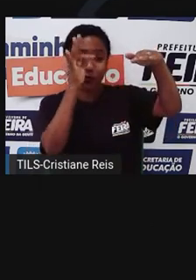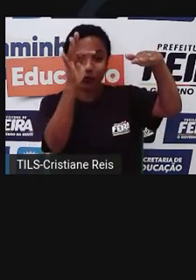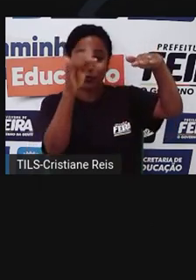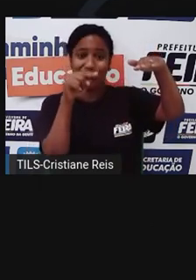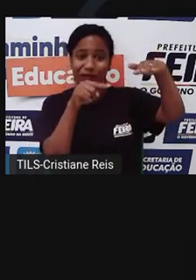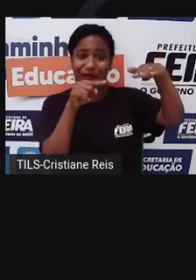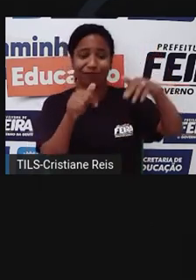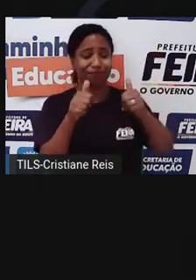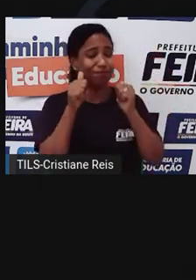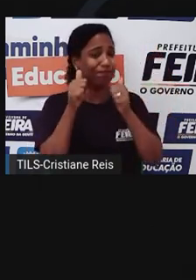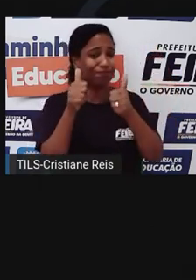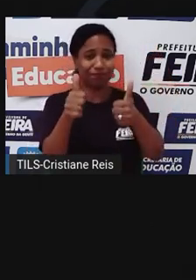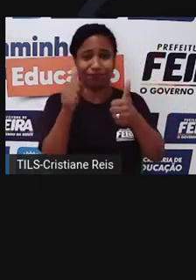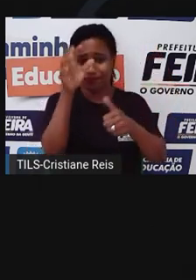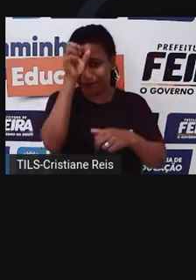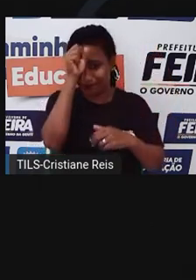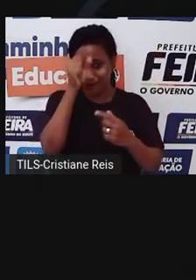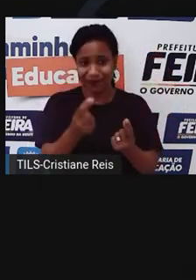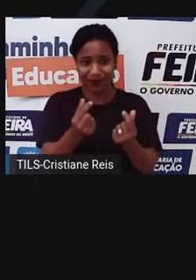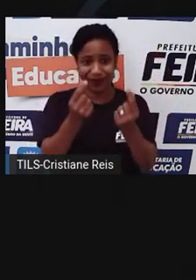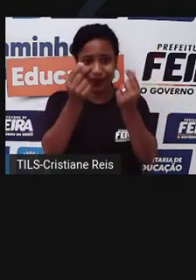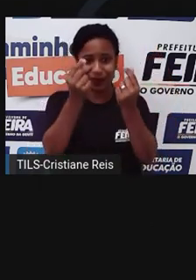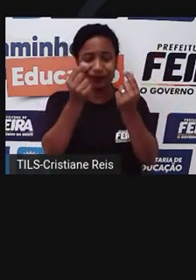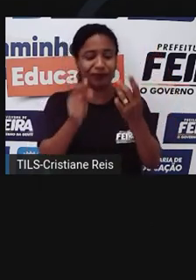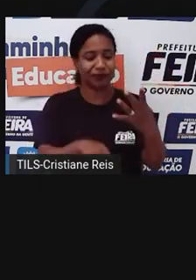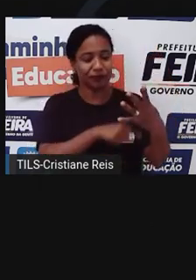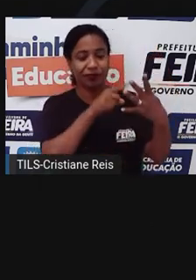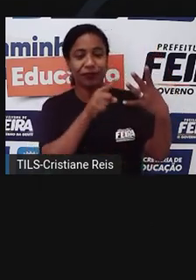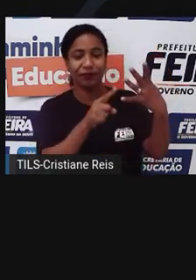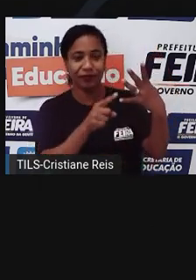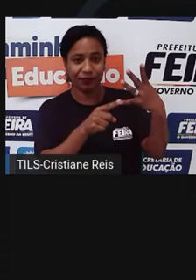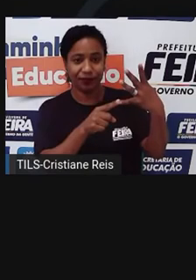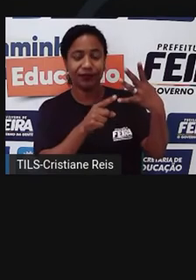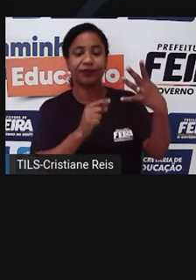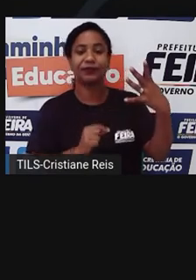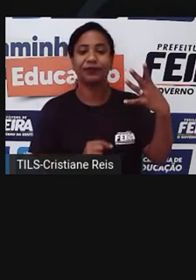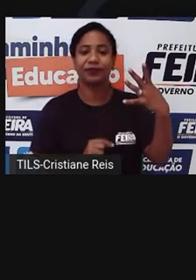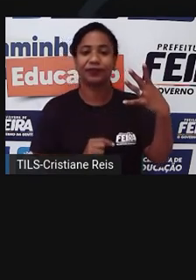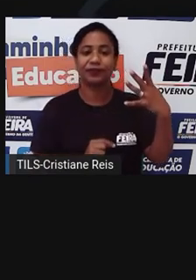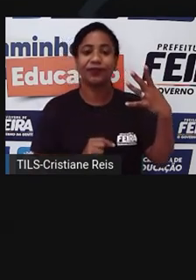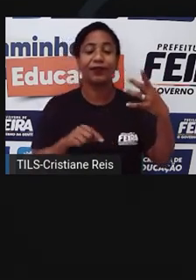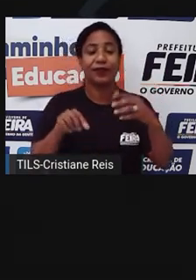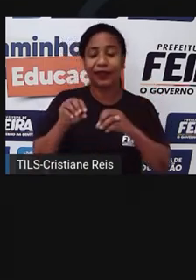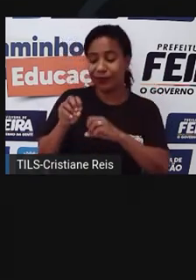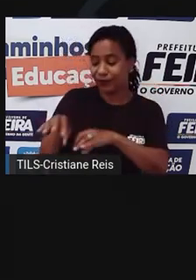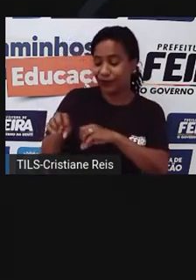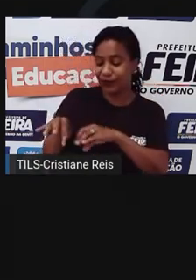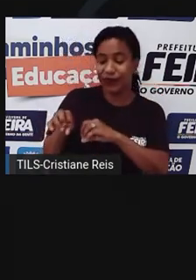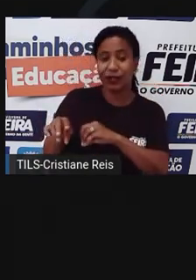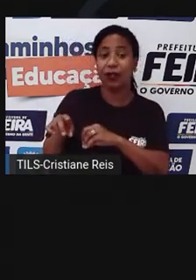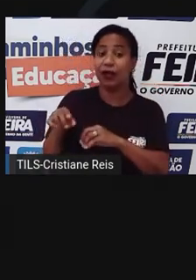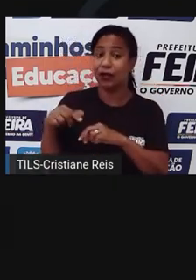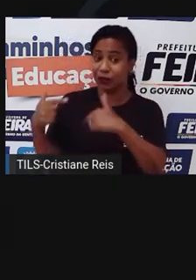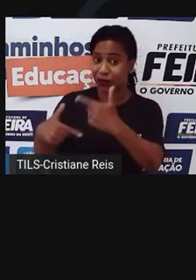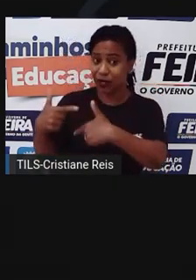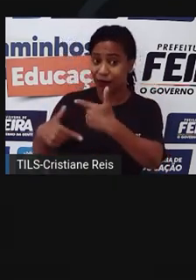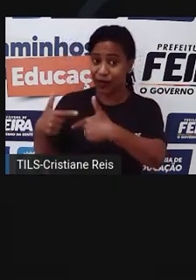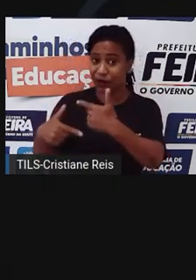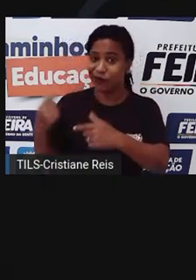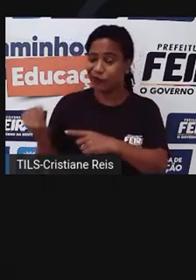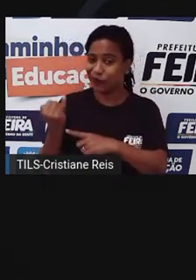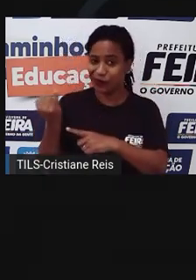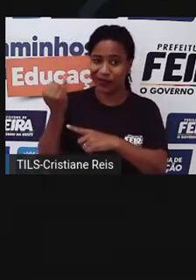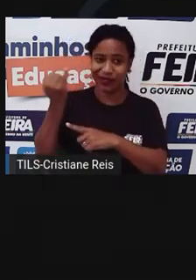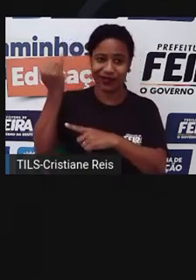O quarto princípio da educação financeira que a gente deve ensinar aos nossos filhos é o valor do trabalho, porque não há